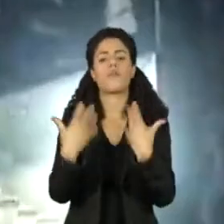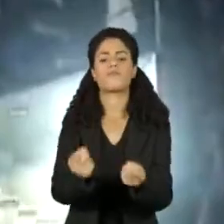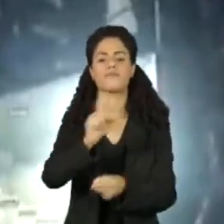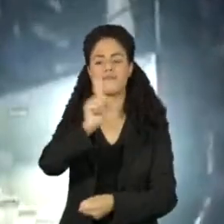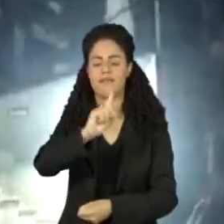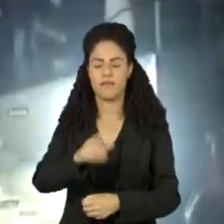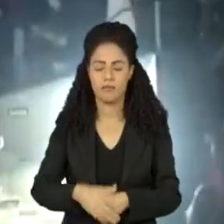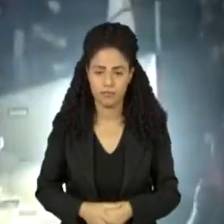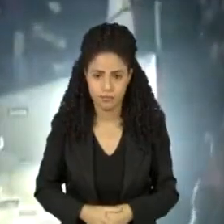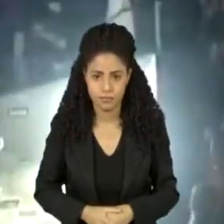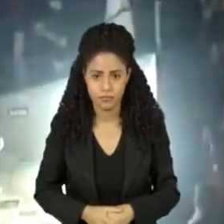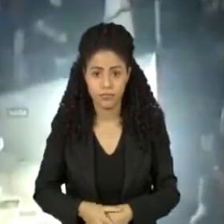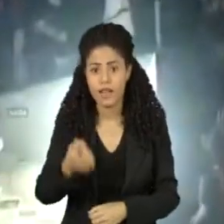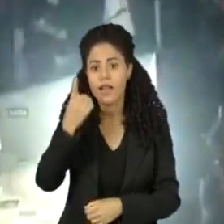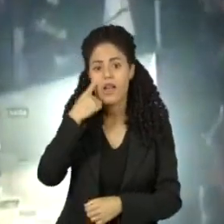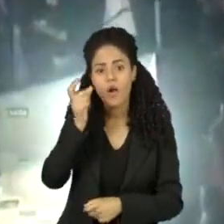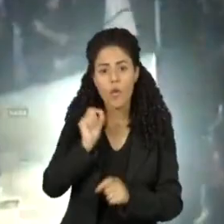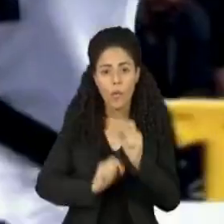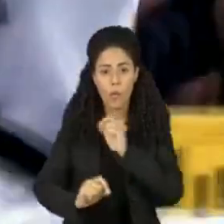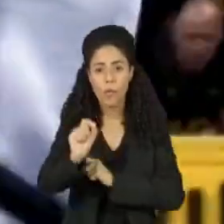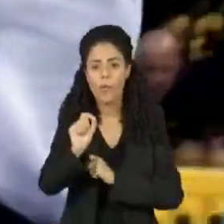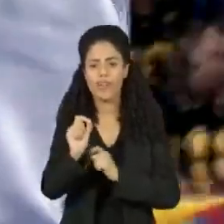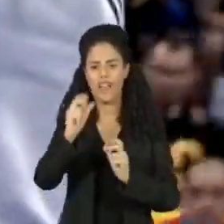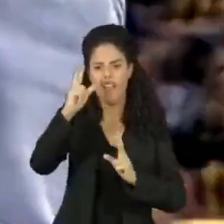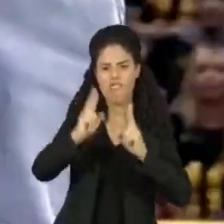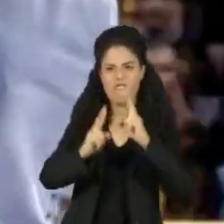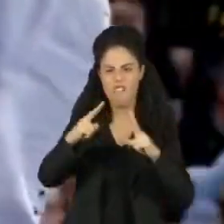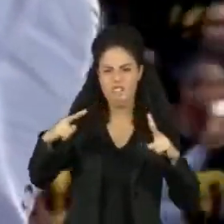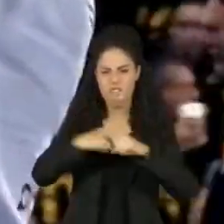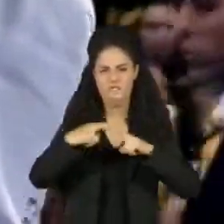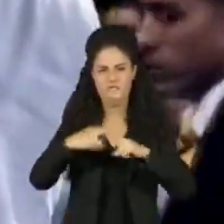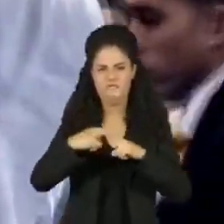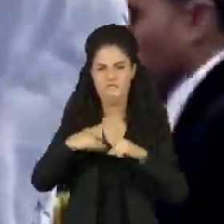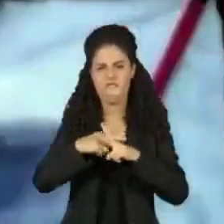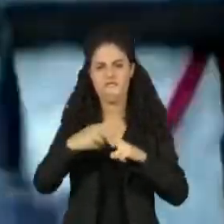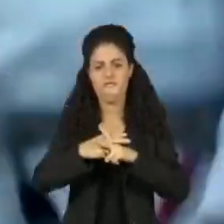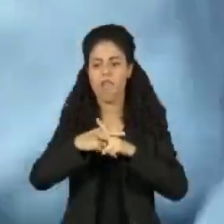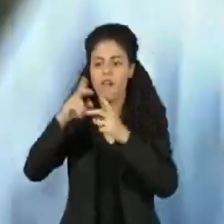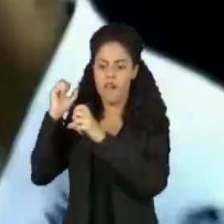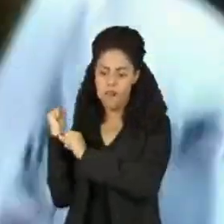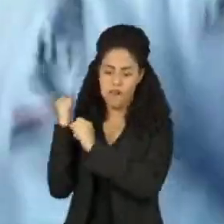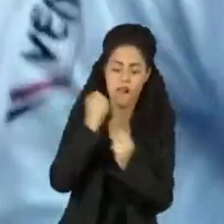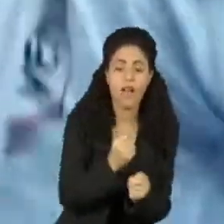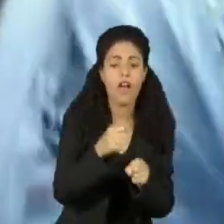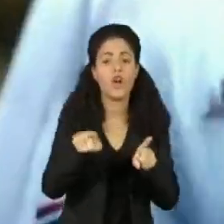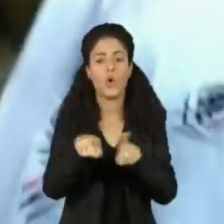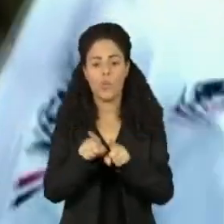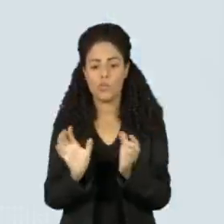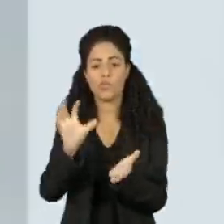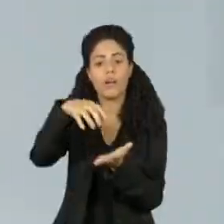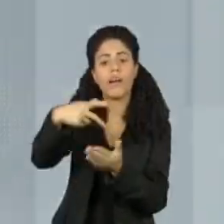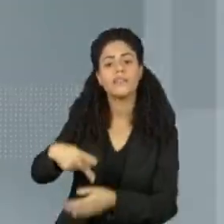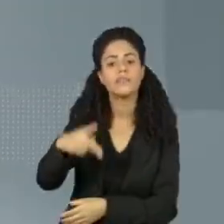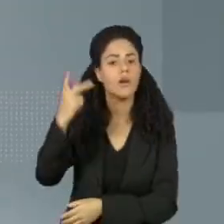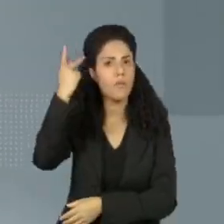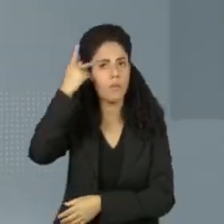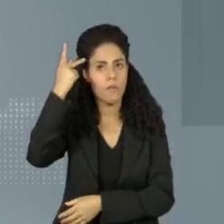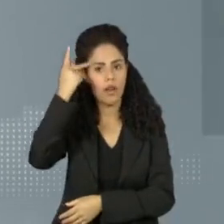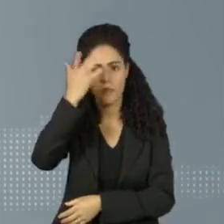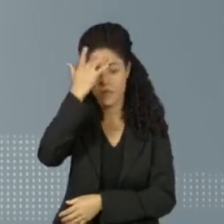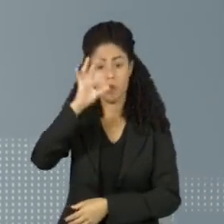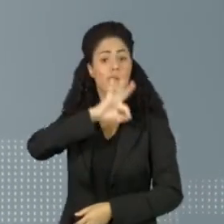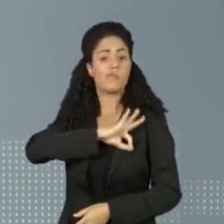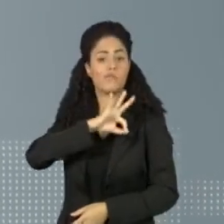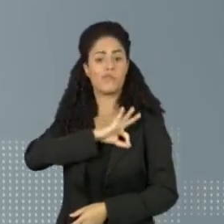No mês passado, uma briga terminou com a morte do campeão mundial de jiu-jitsu Leandro Loh, num clube em São Paulo. O agressor, o